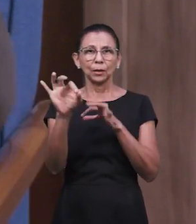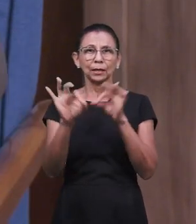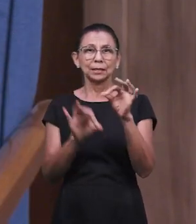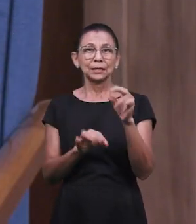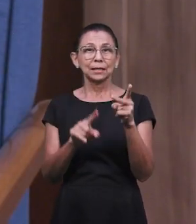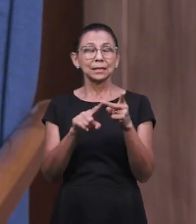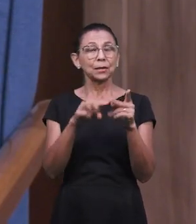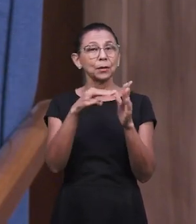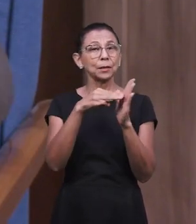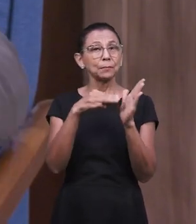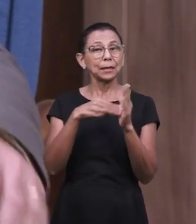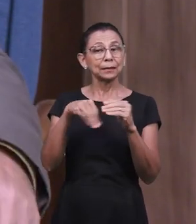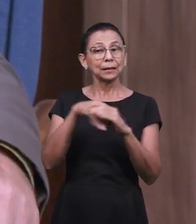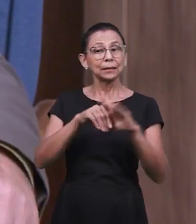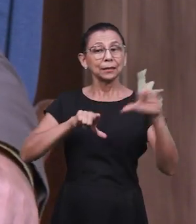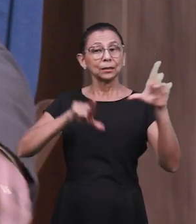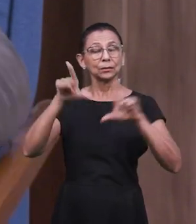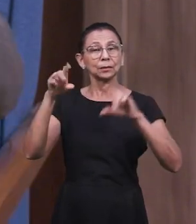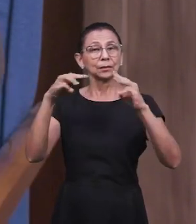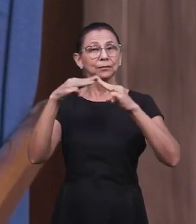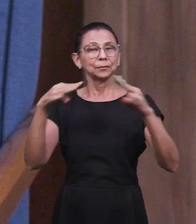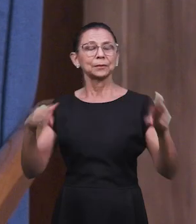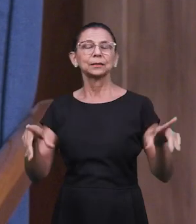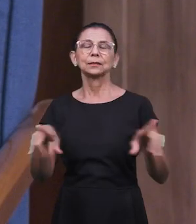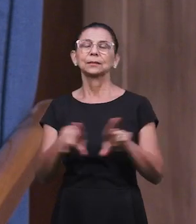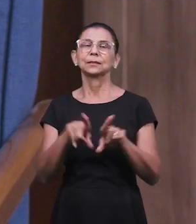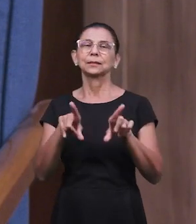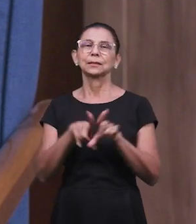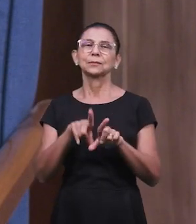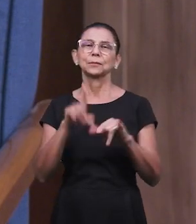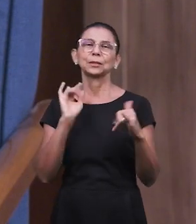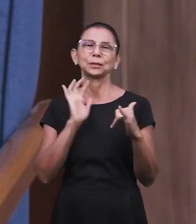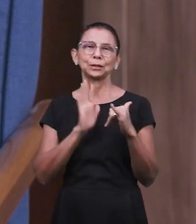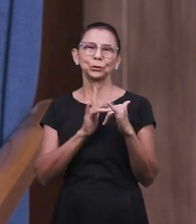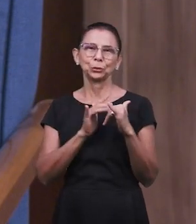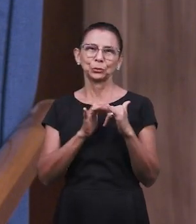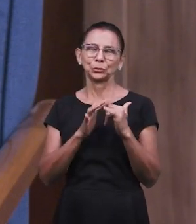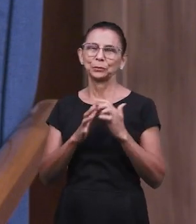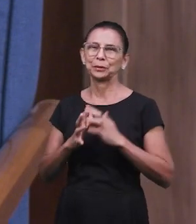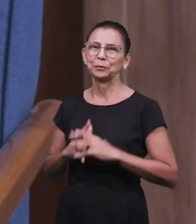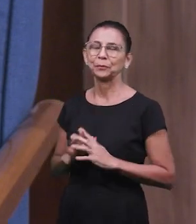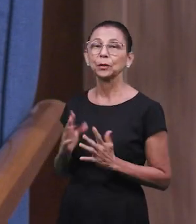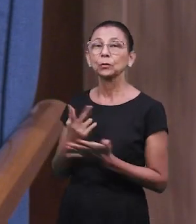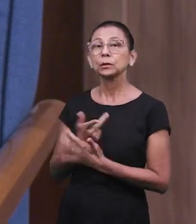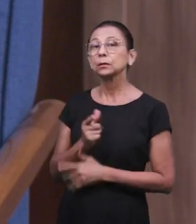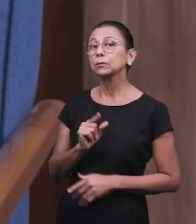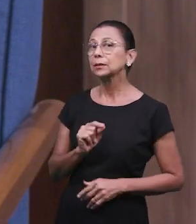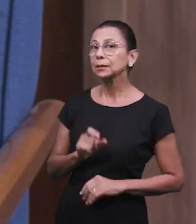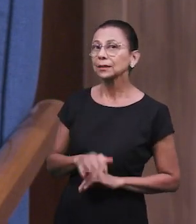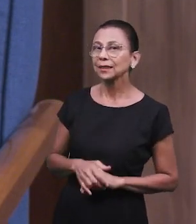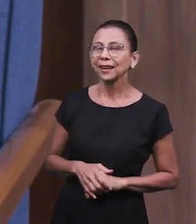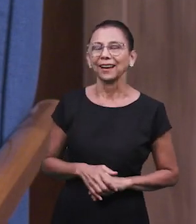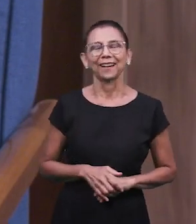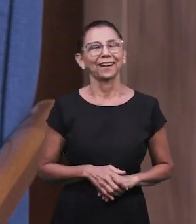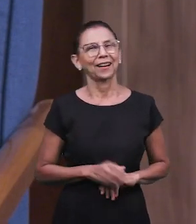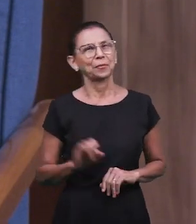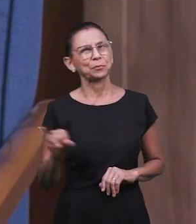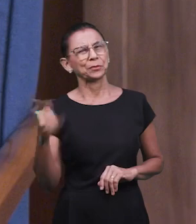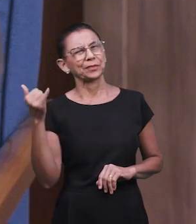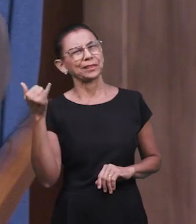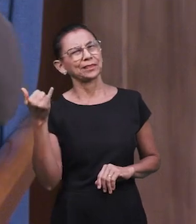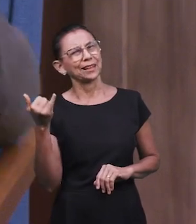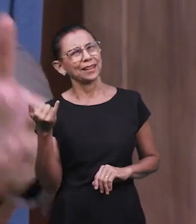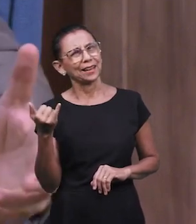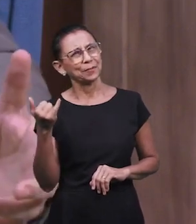que está dentro da programação da TV Manaim e também no nosso canal no YouTube. E o que vai acontecer agora é que você vai poder